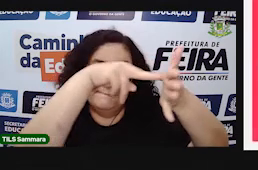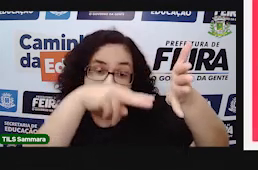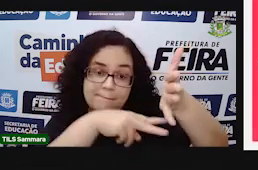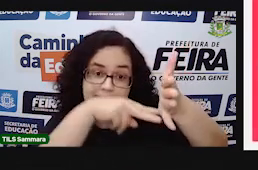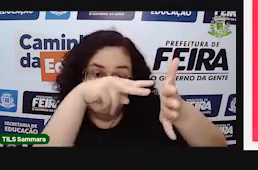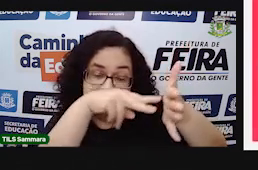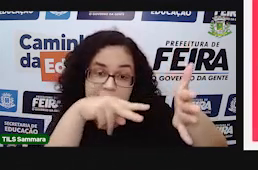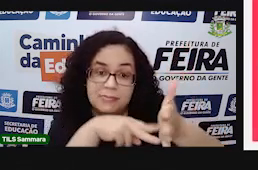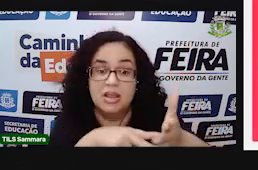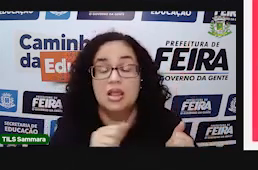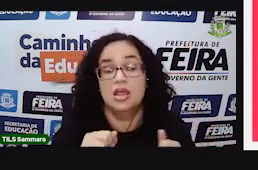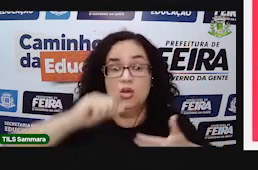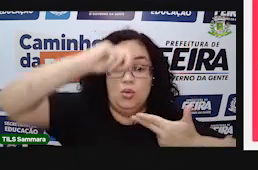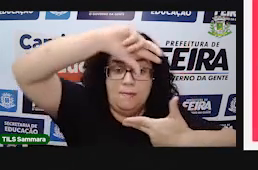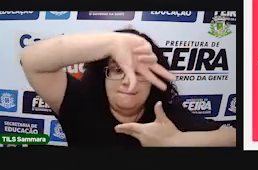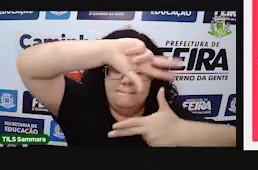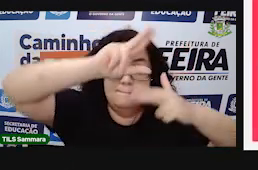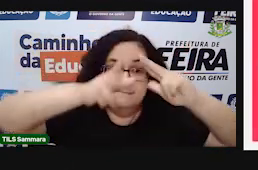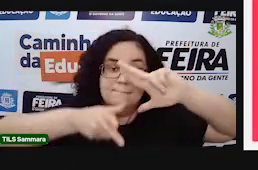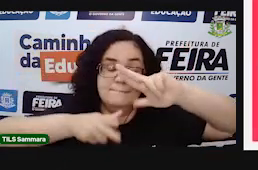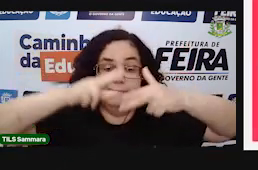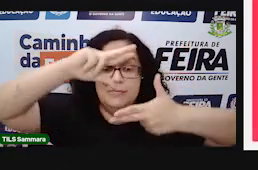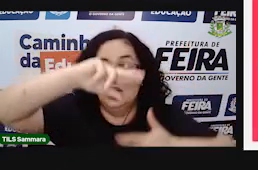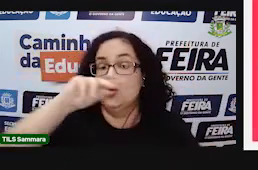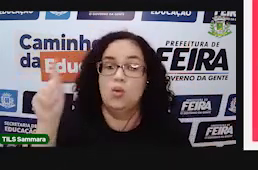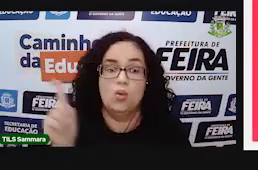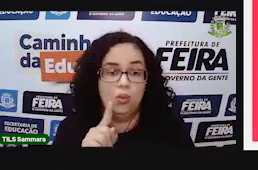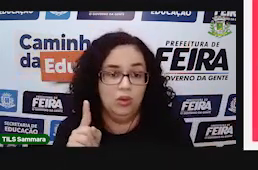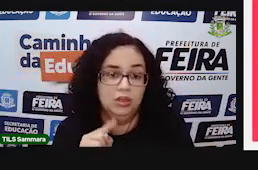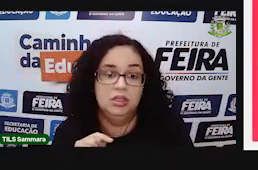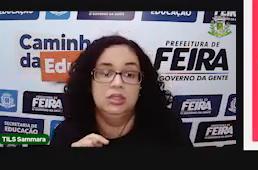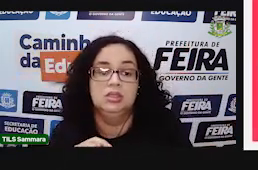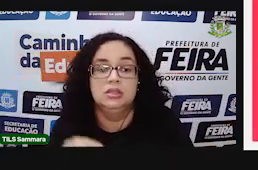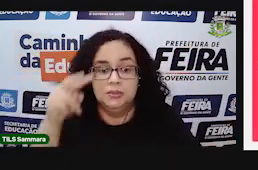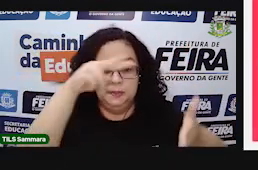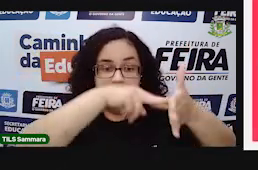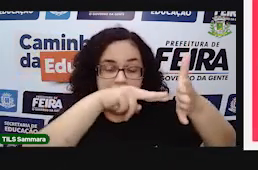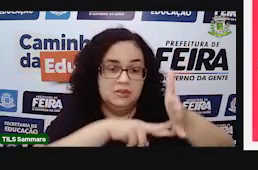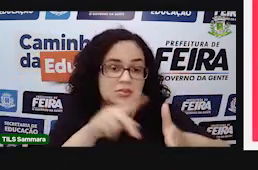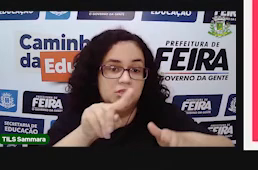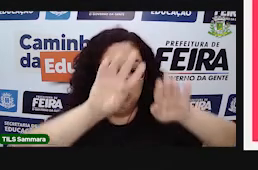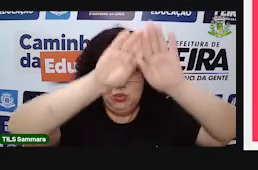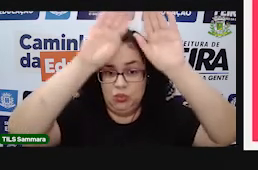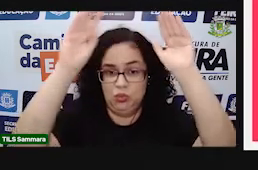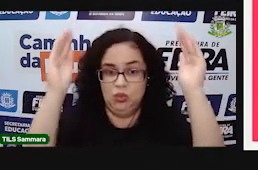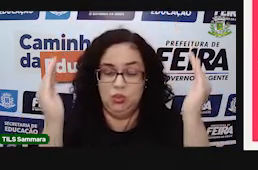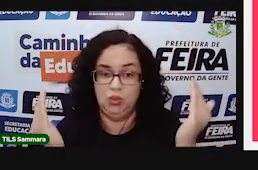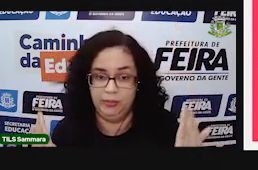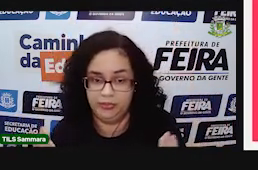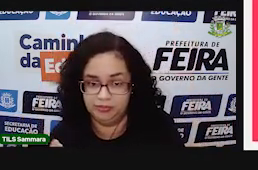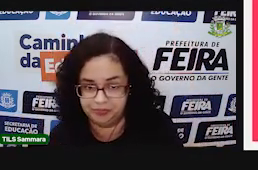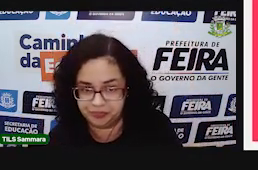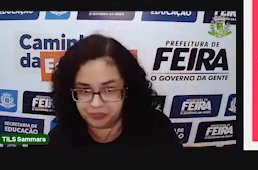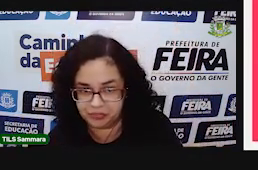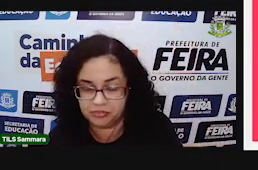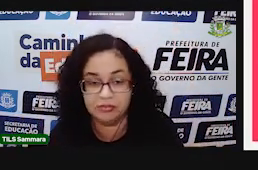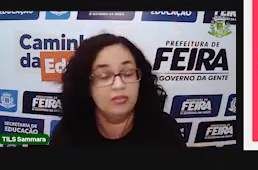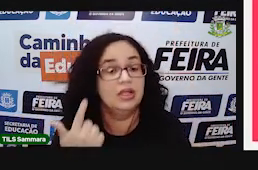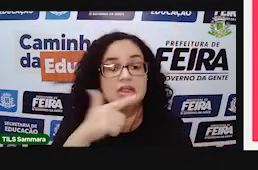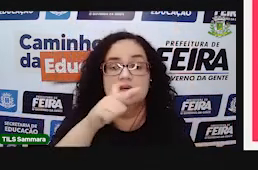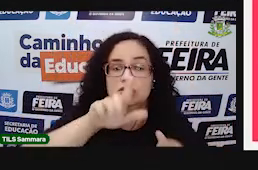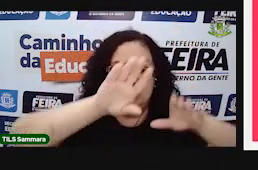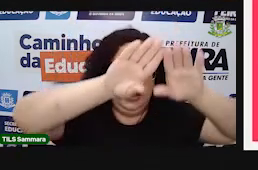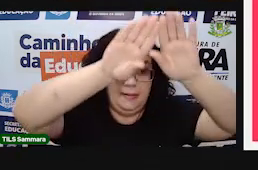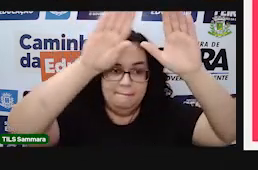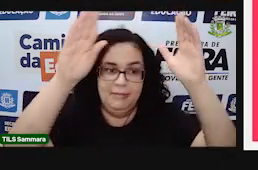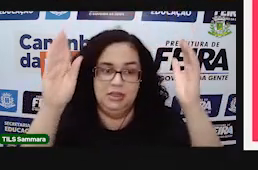Falso! O prisma é um poliedro. O prisma não faz parte dos corpos redondos. O